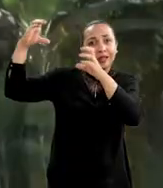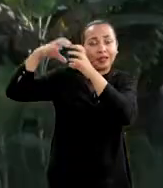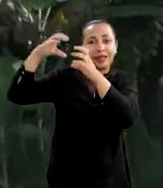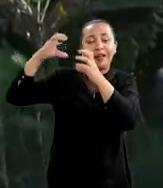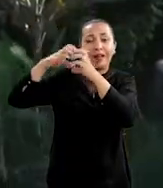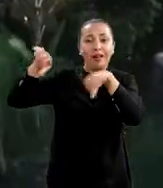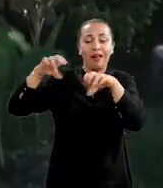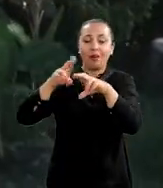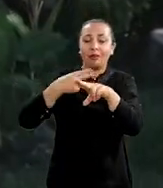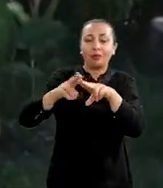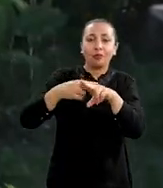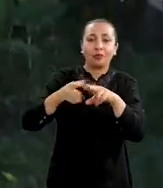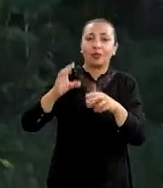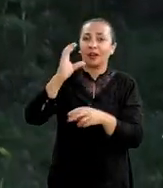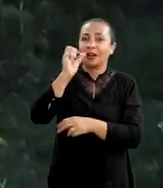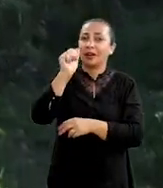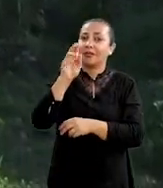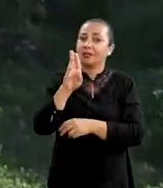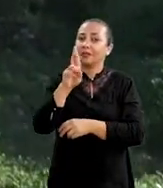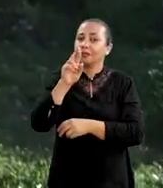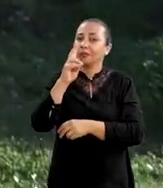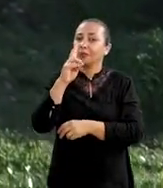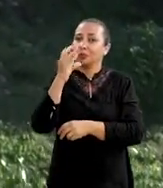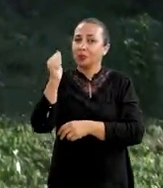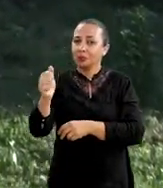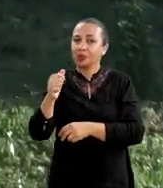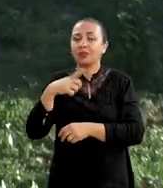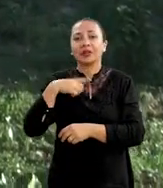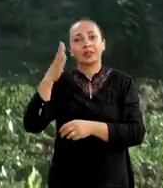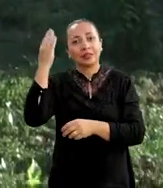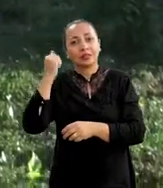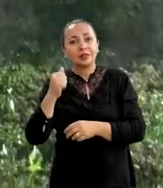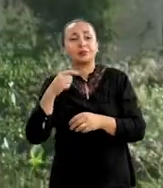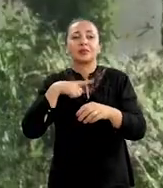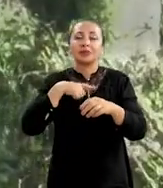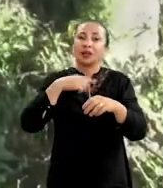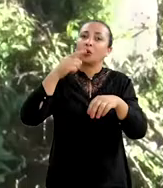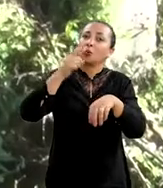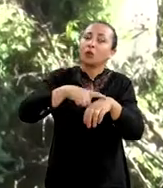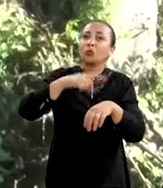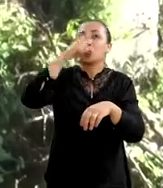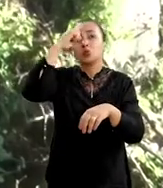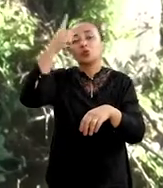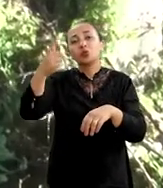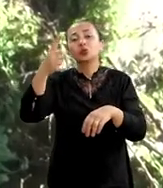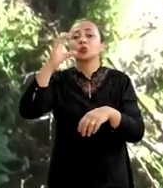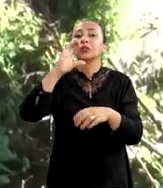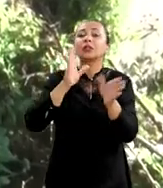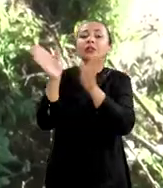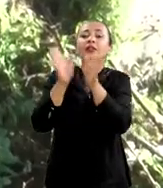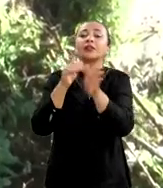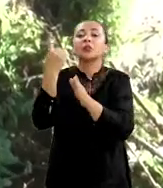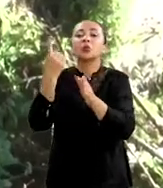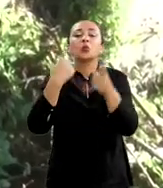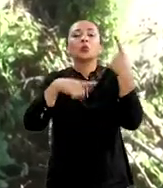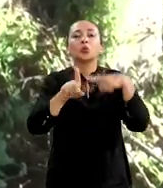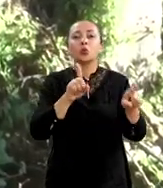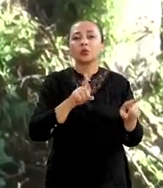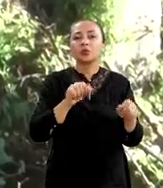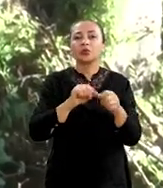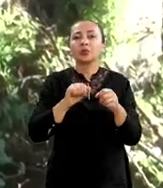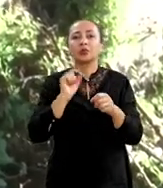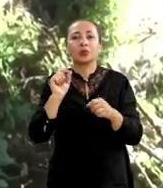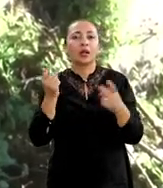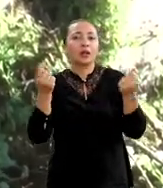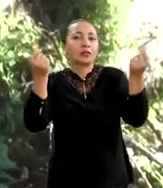cabruca. O cacau tem seus tempos, que nós conhecemos como o tempo do cacau, e entre o cacau e outro, o que